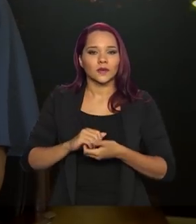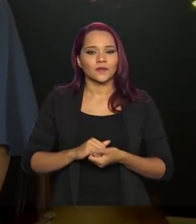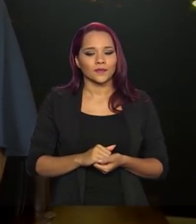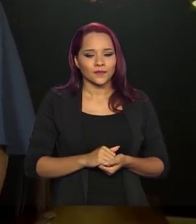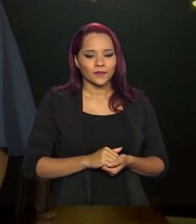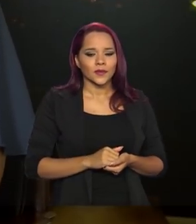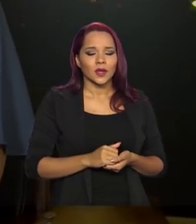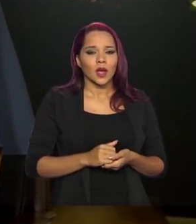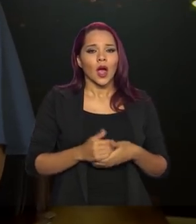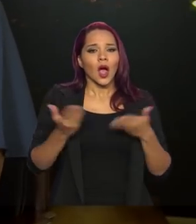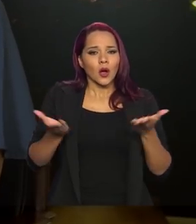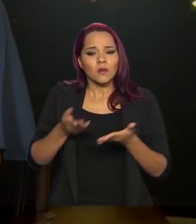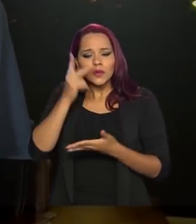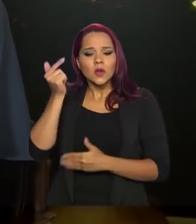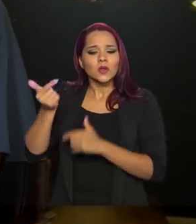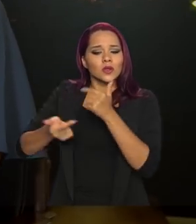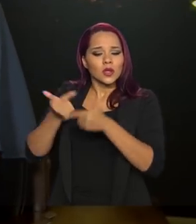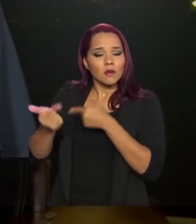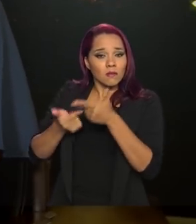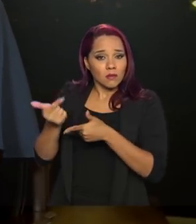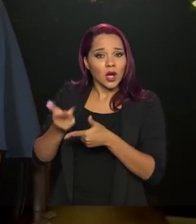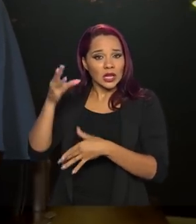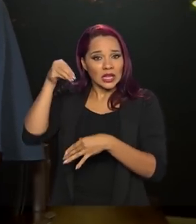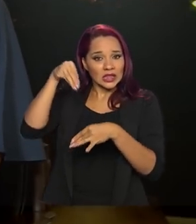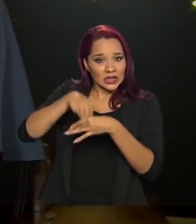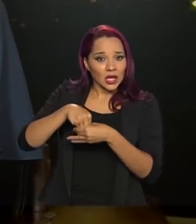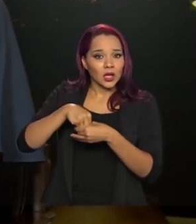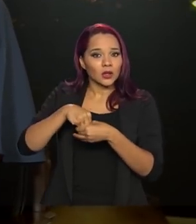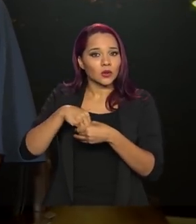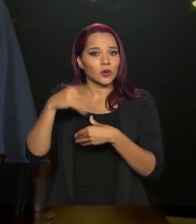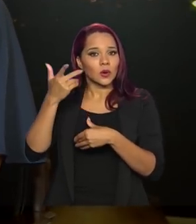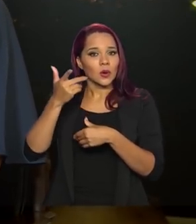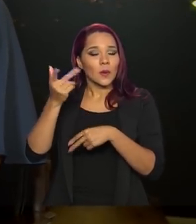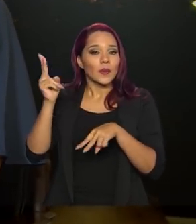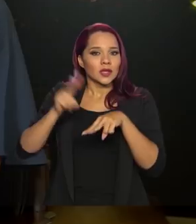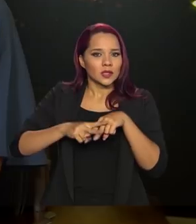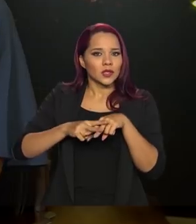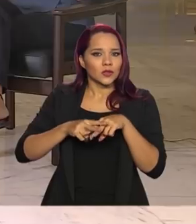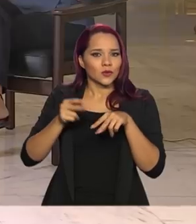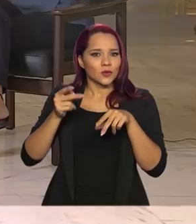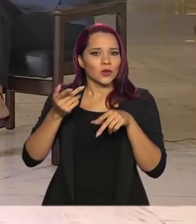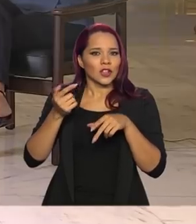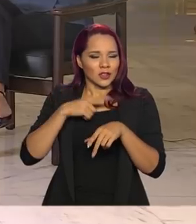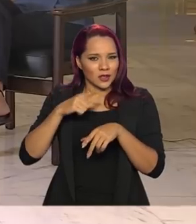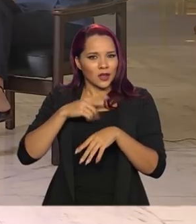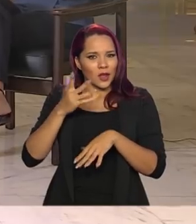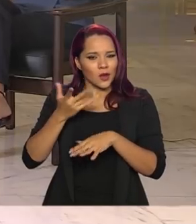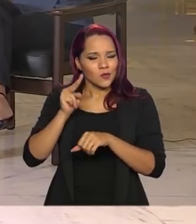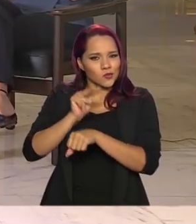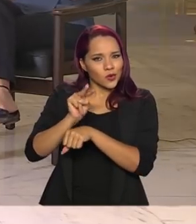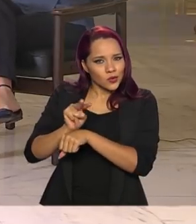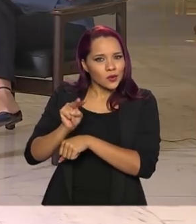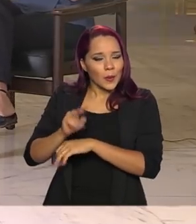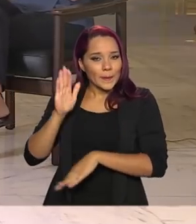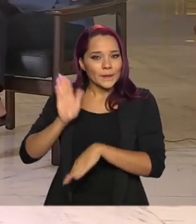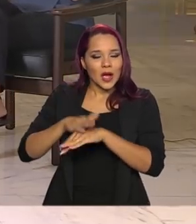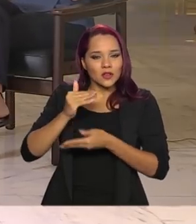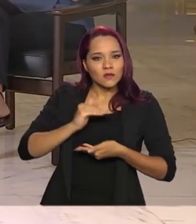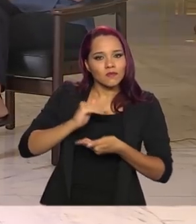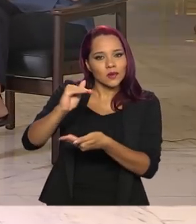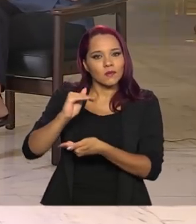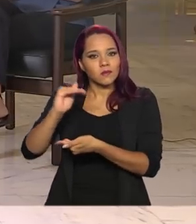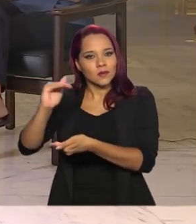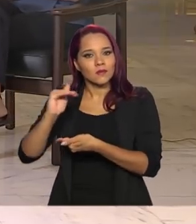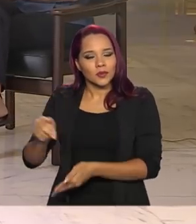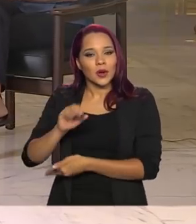relação aos trabalhadores dos presídios, dos agentes penitenciários, está tendo algum reforço nos equipamentos, por exemplo, no envio de equipamentos